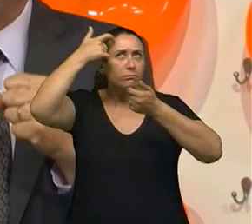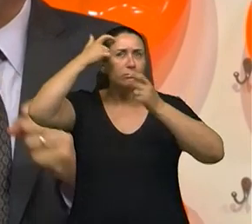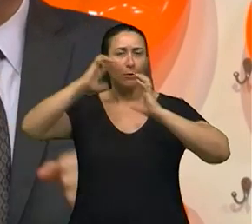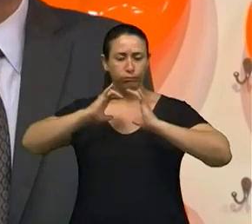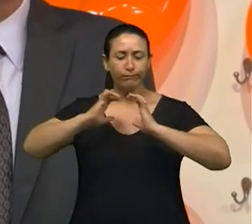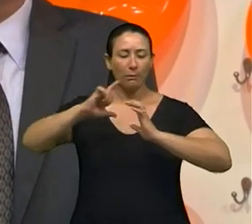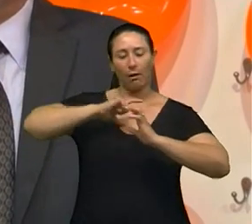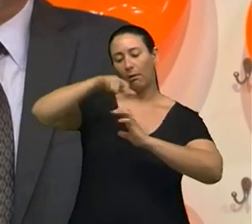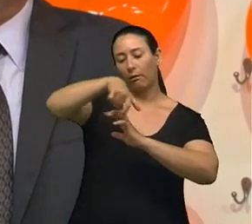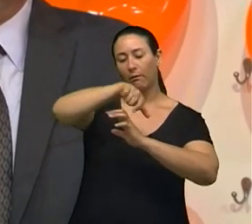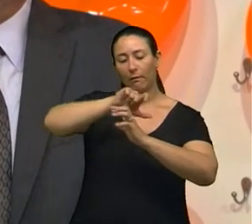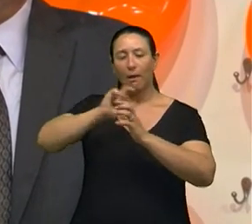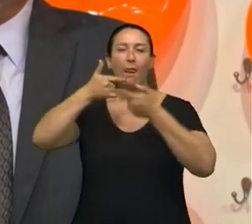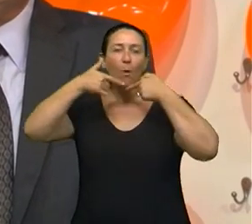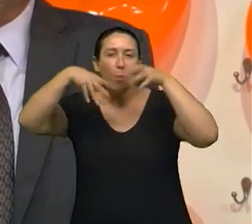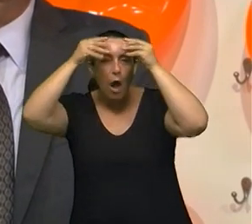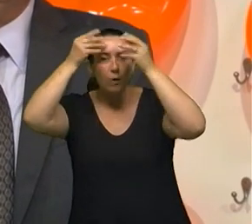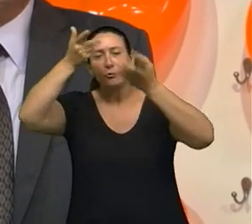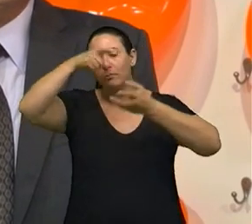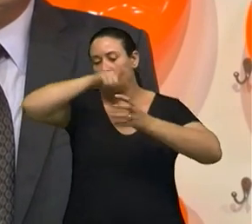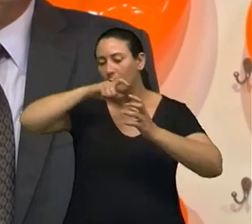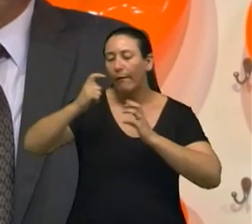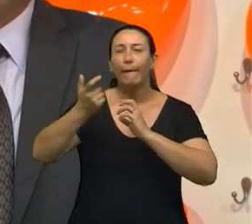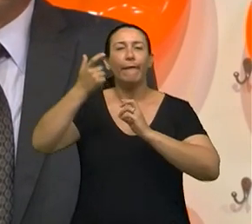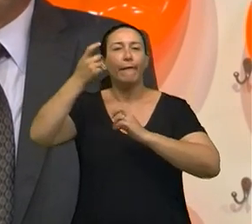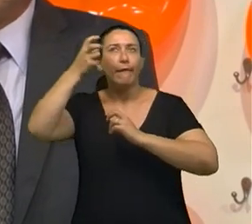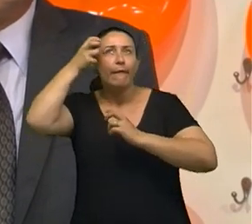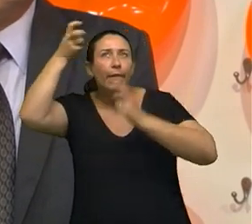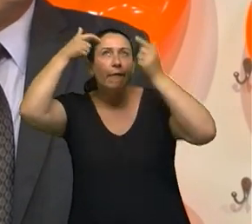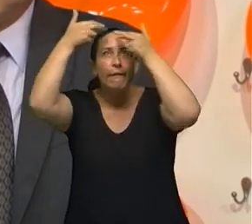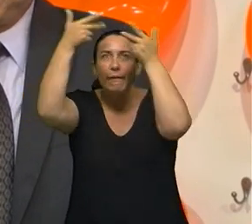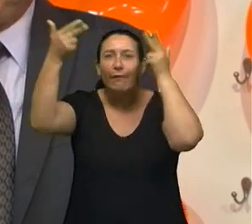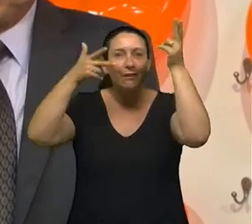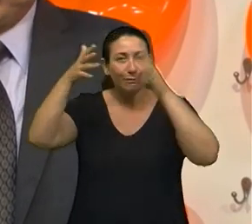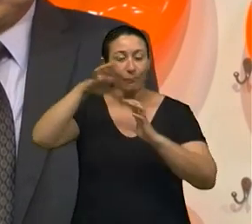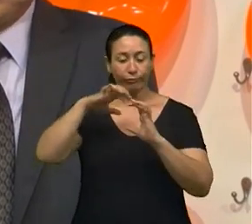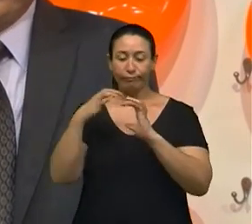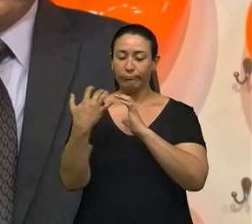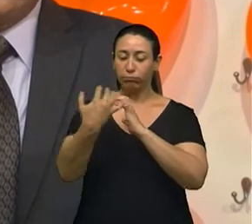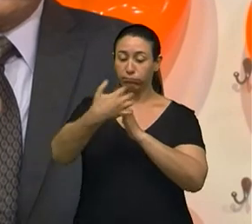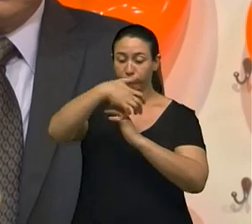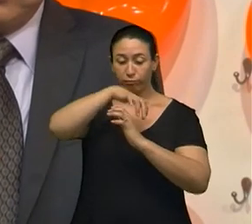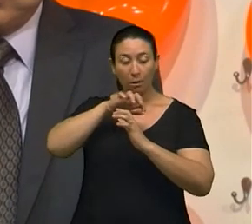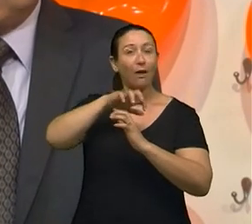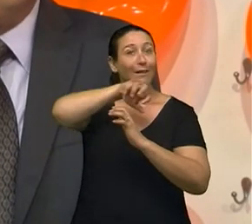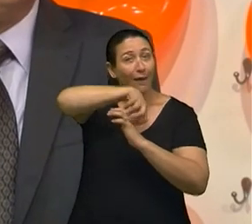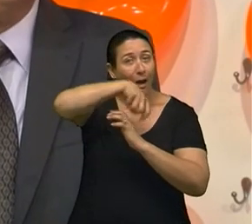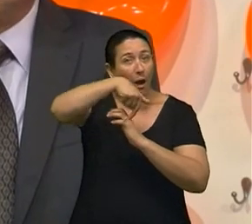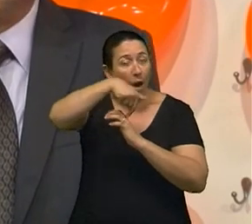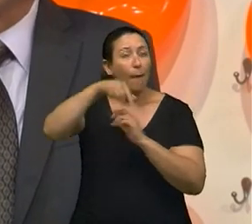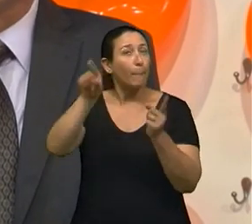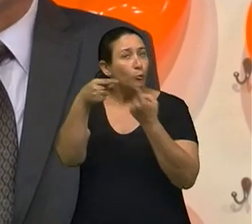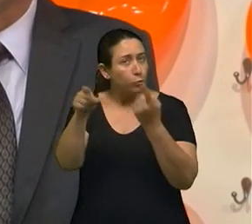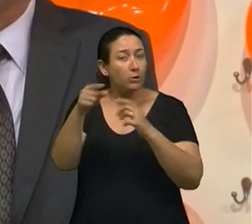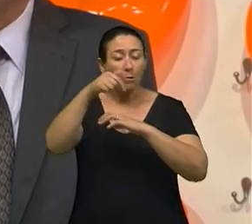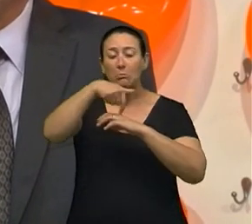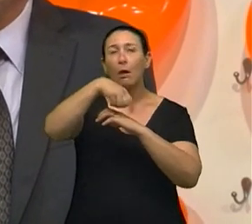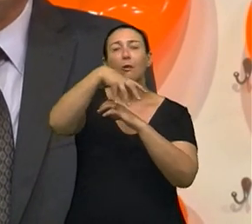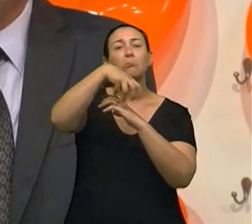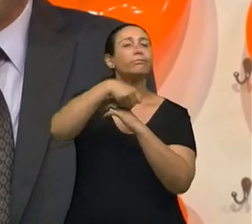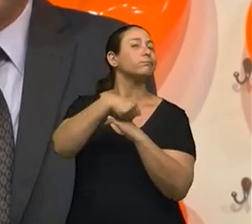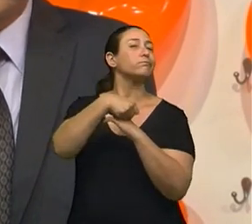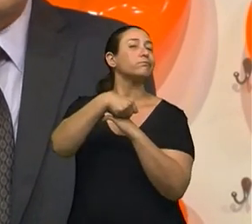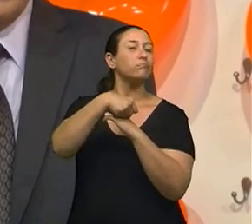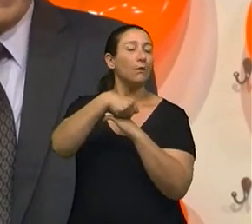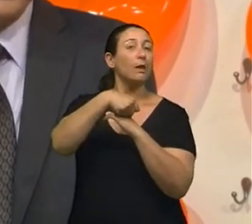com que nós possamos, digamos assim, a partir desse instinto musical que nós temos, assim como temos